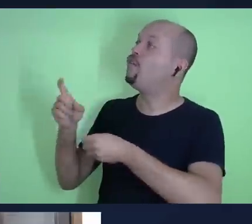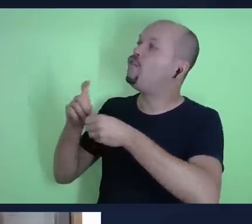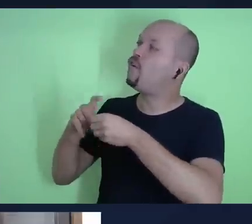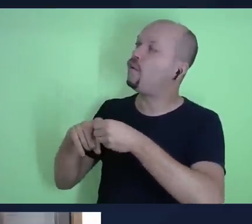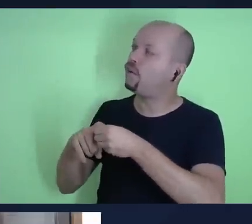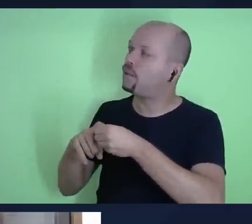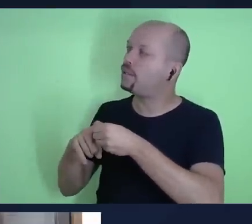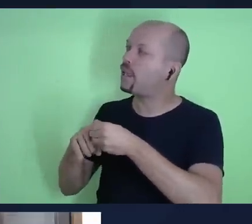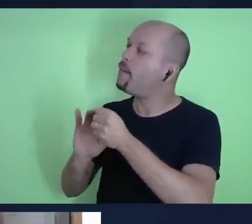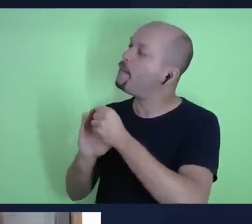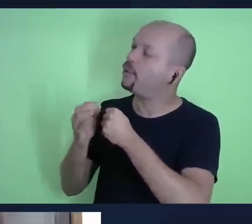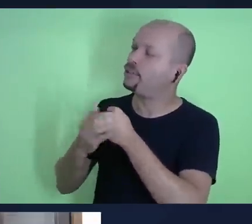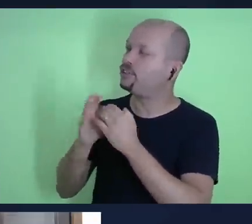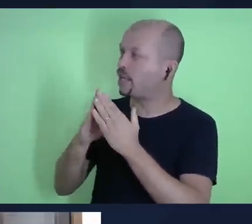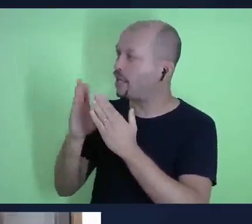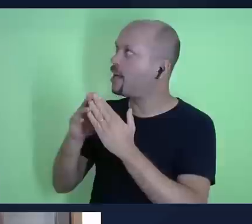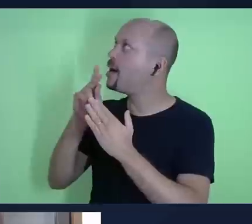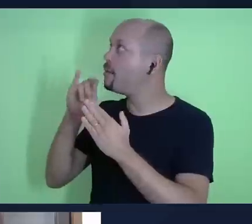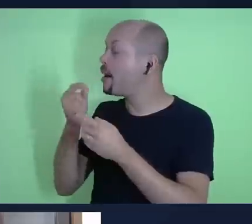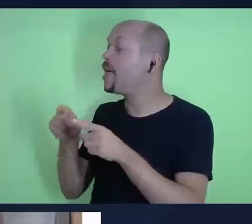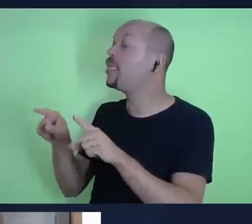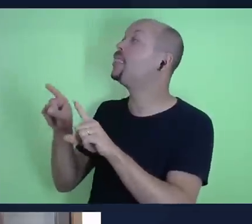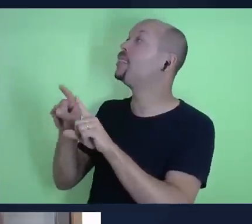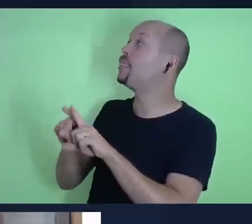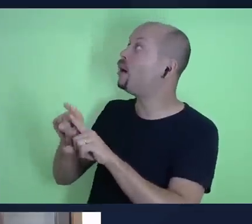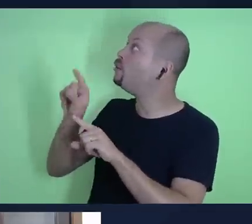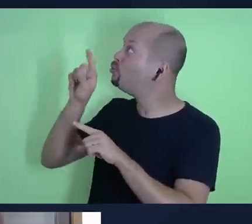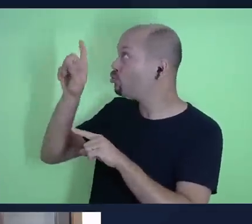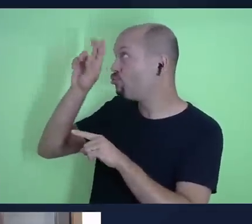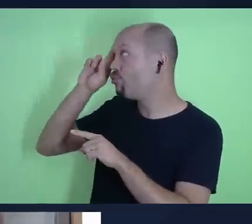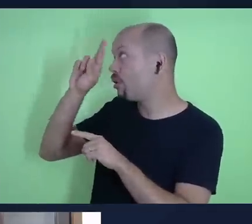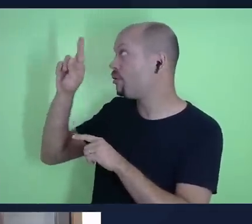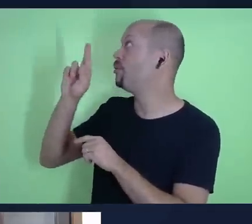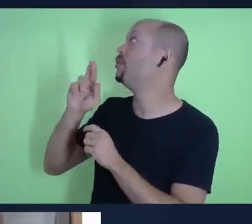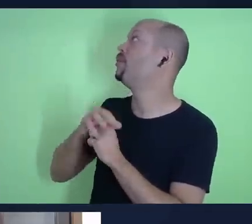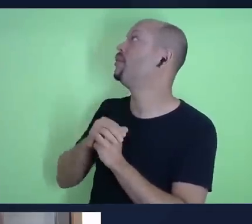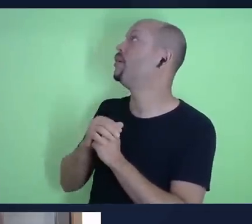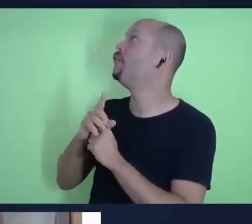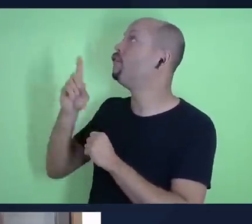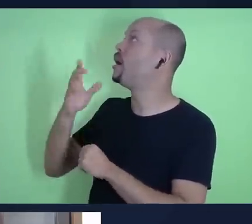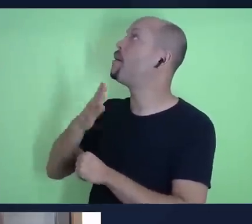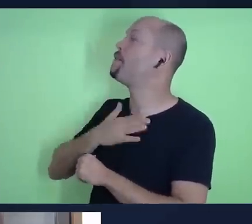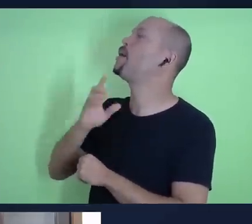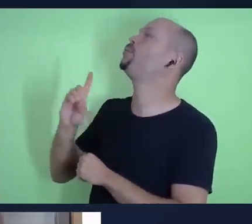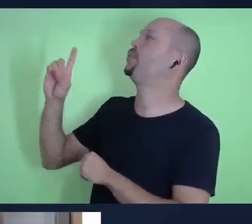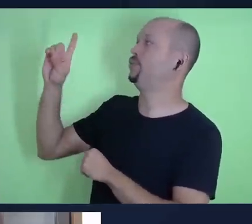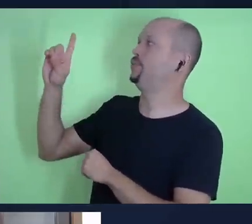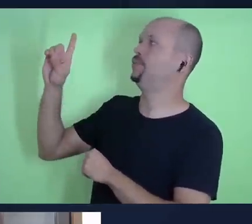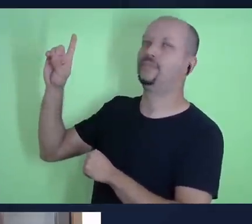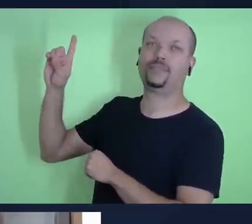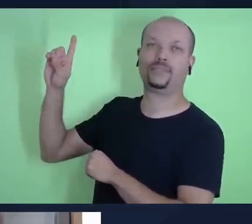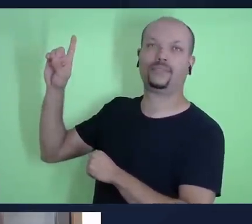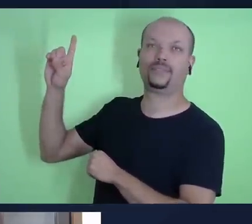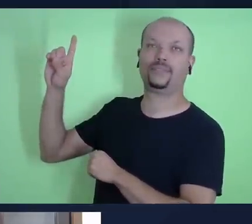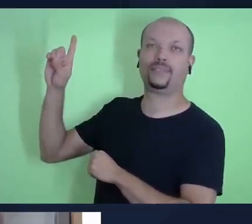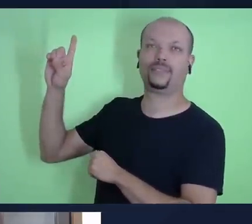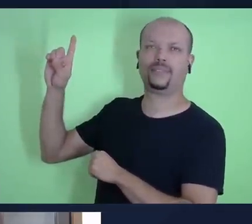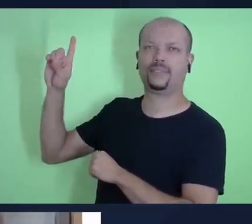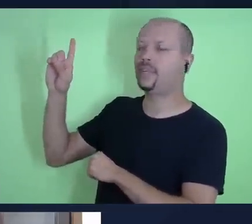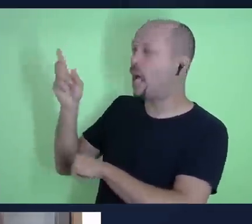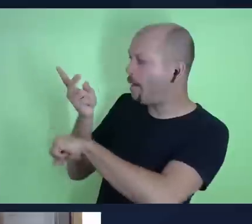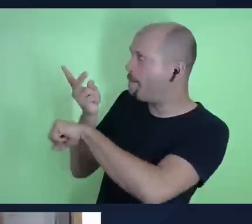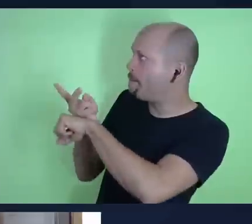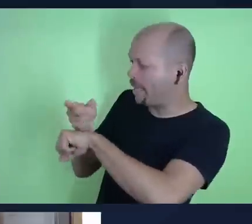salvo para a casa de meu pai, então tu, ó Senhor, serás o meu Deus. Essa pedra que pus como